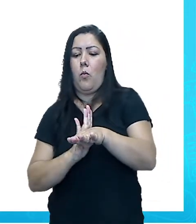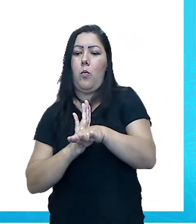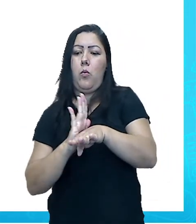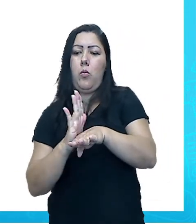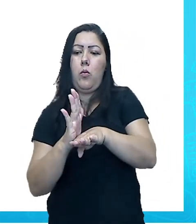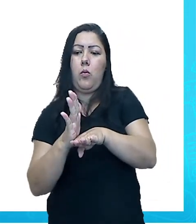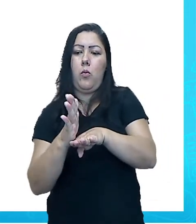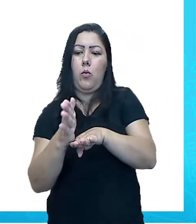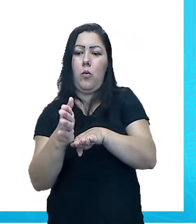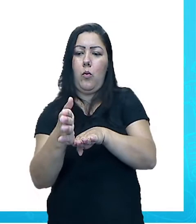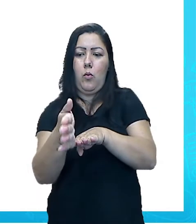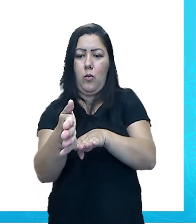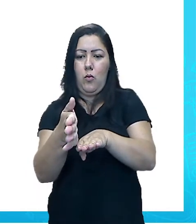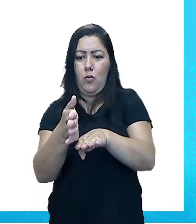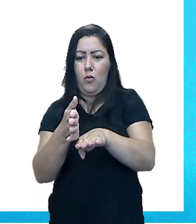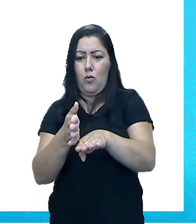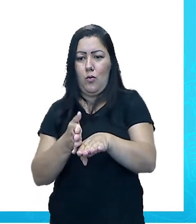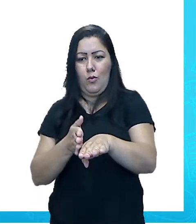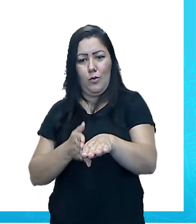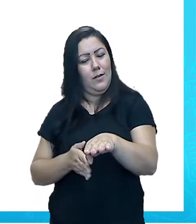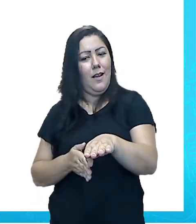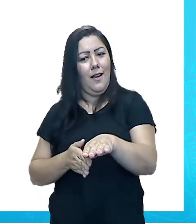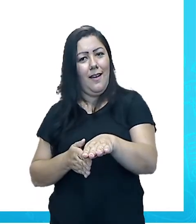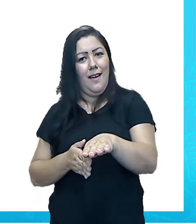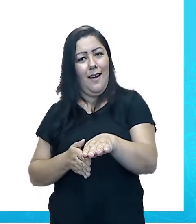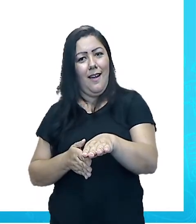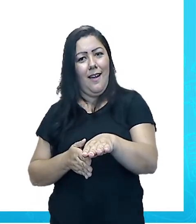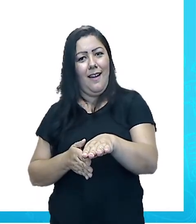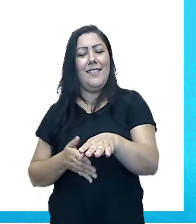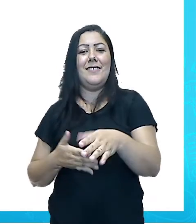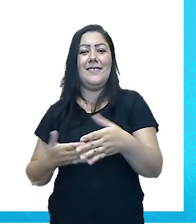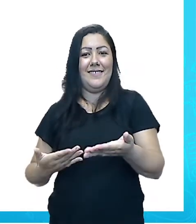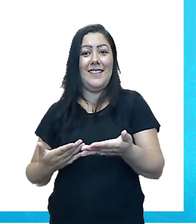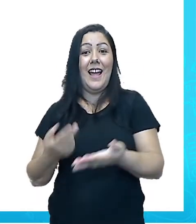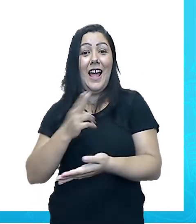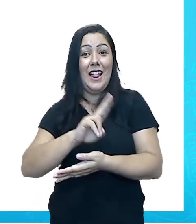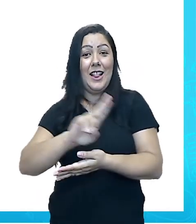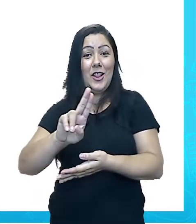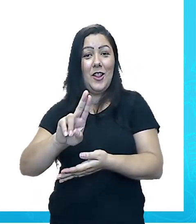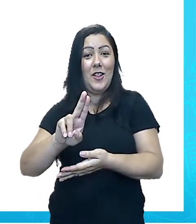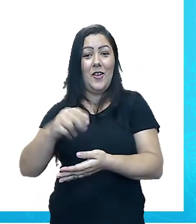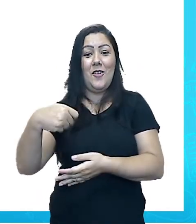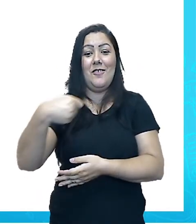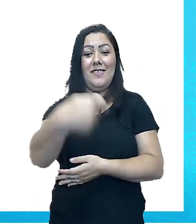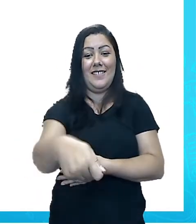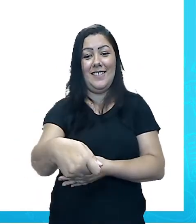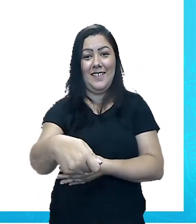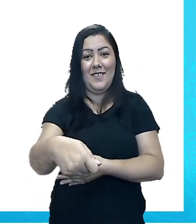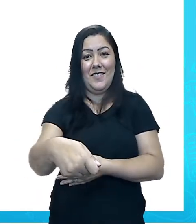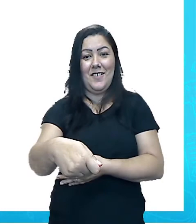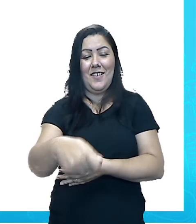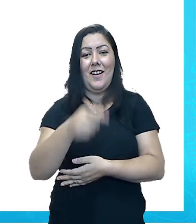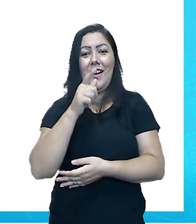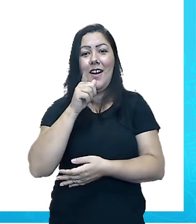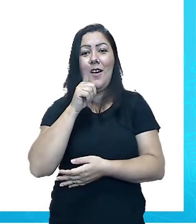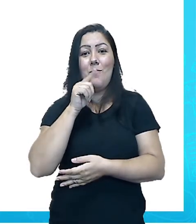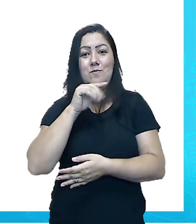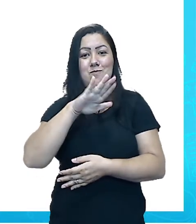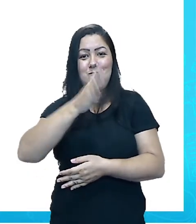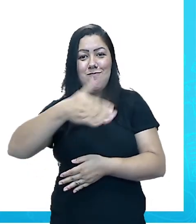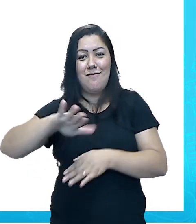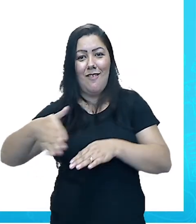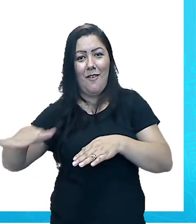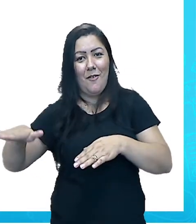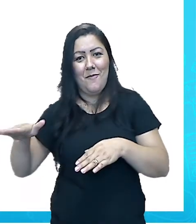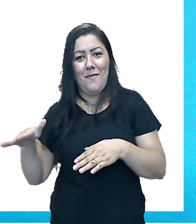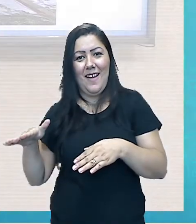construíram esse grande lago que recebeu o nome de Mar da Chica da Silva. Agora você não pode